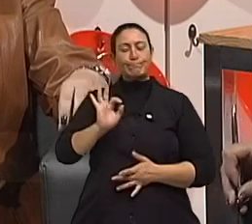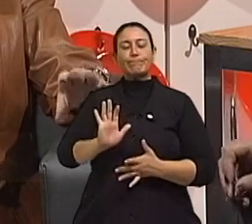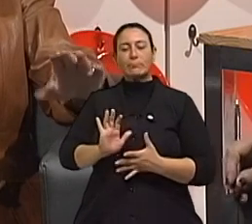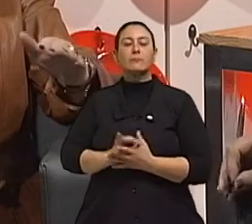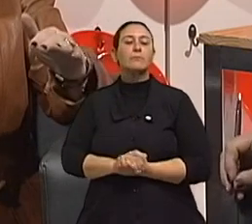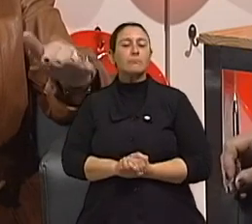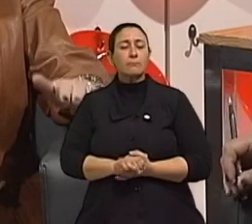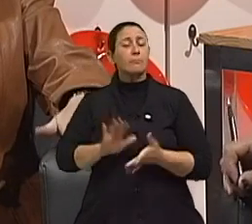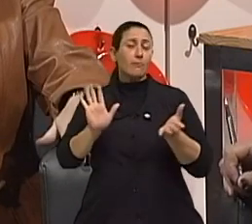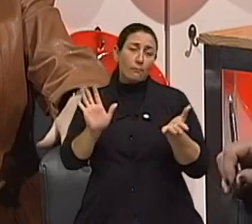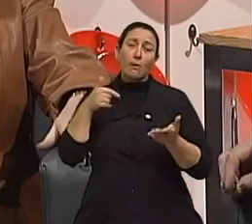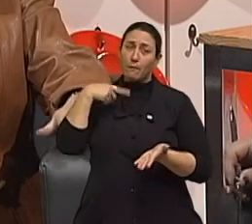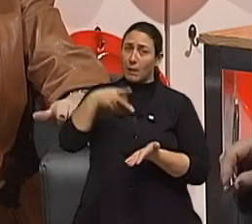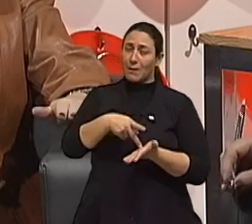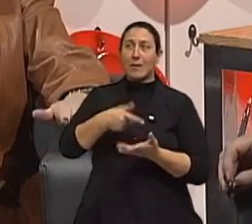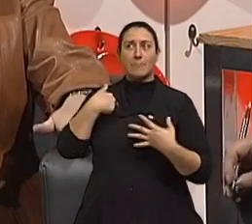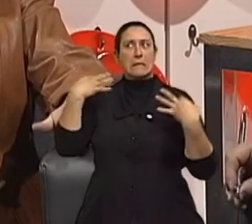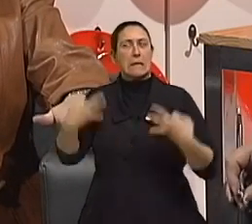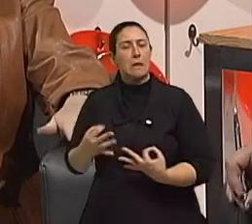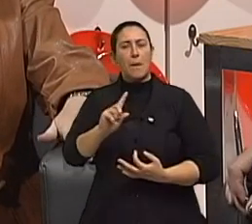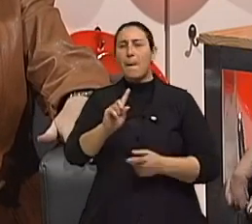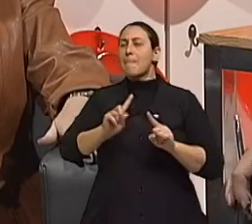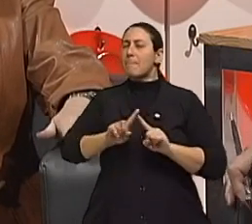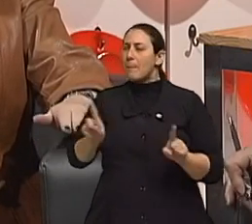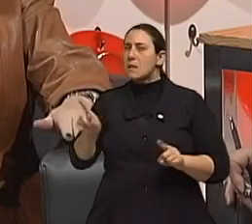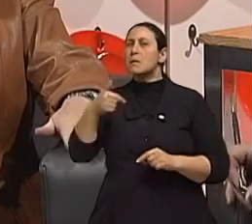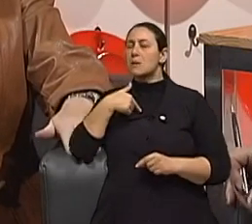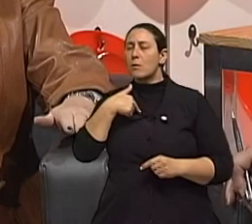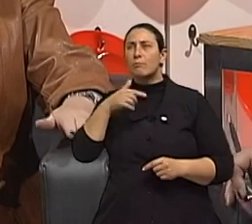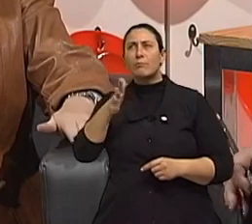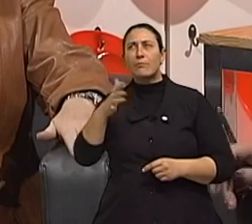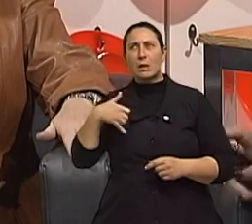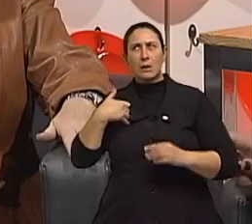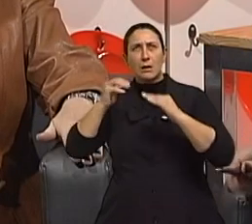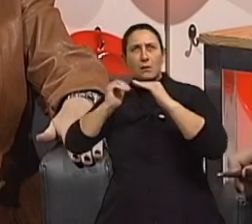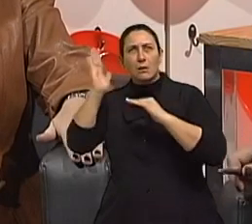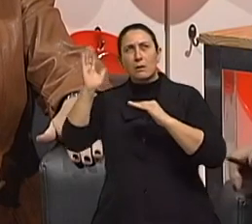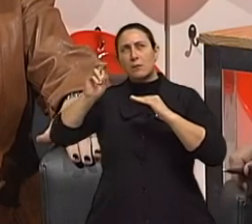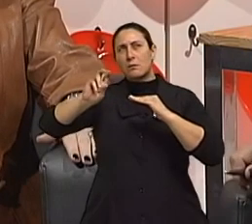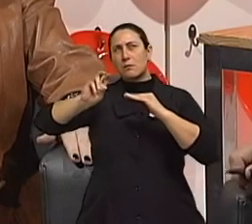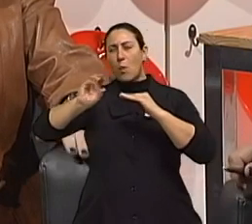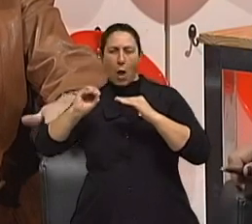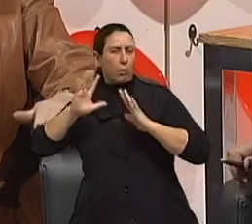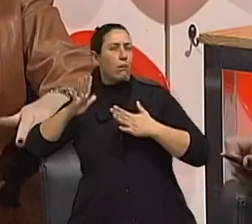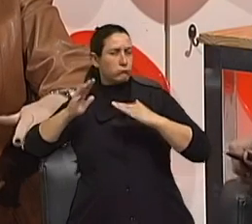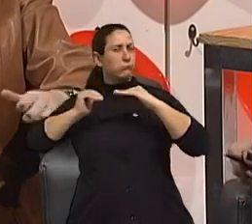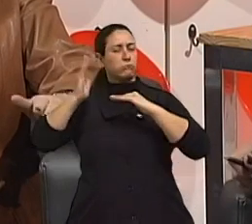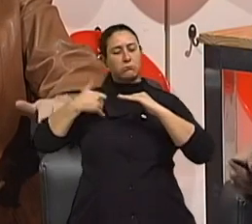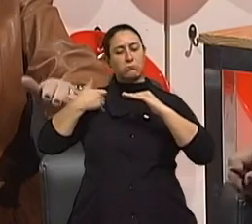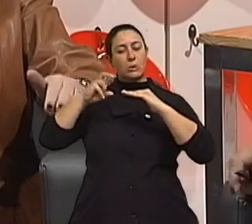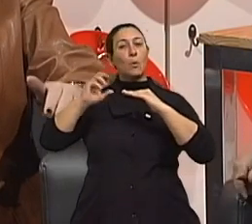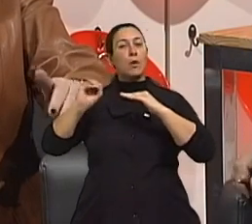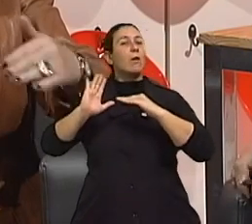eu não estou absolutamente convencida, mas se não me engano, a partir dos 50 anos, claro que há